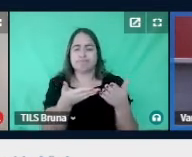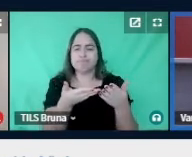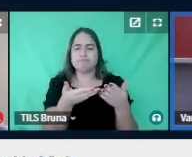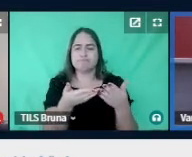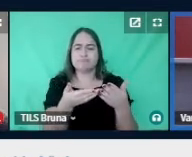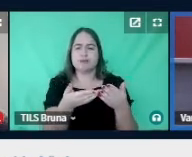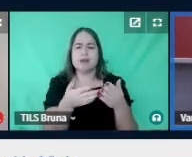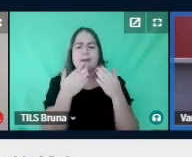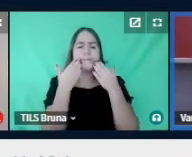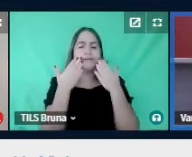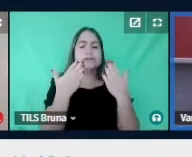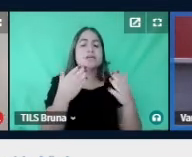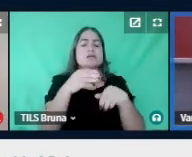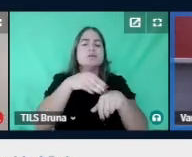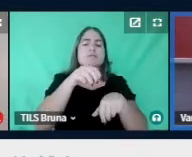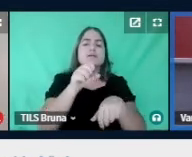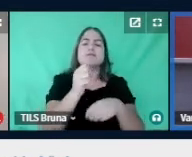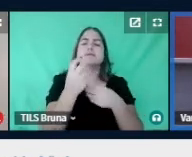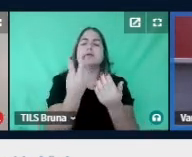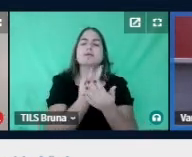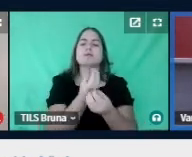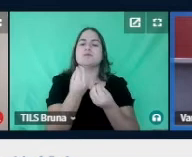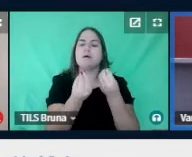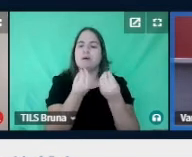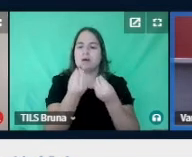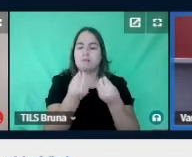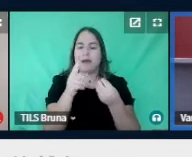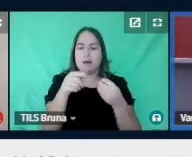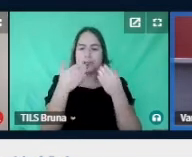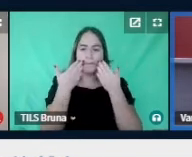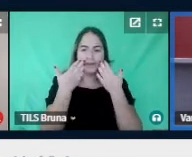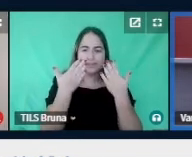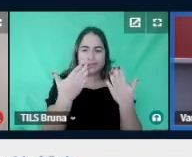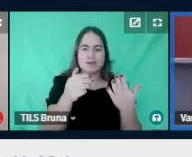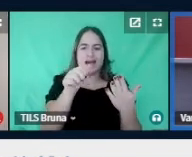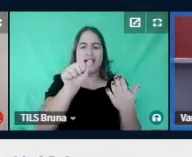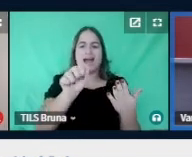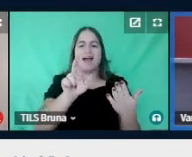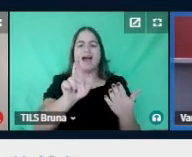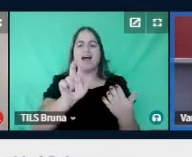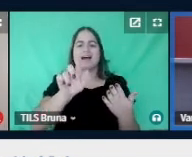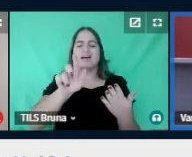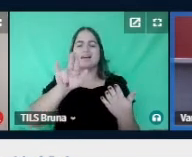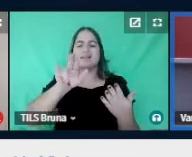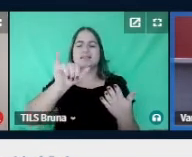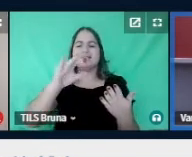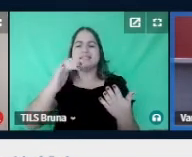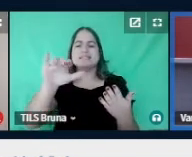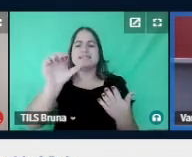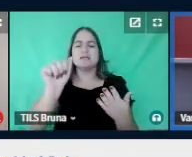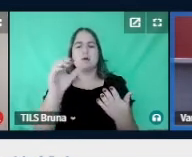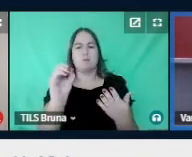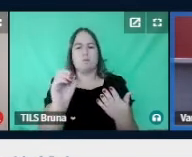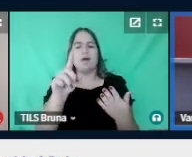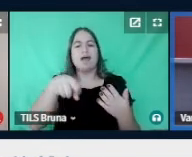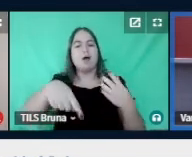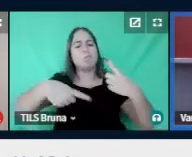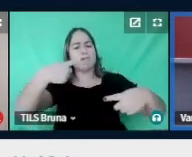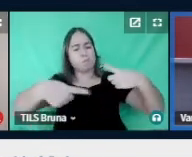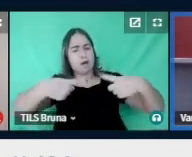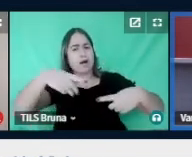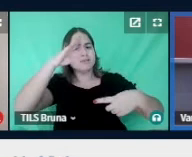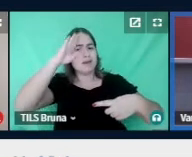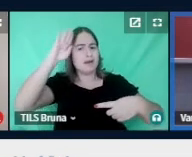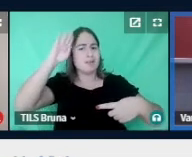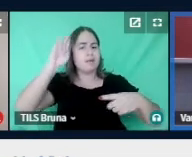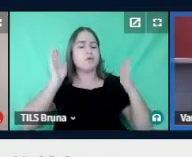A defesa de mestrado, ela vem como uma apresentação e uma admissão, um momento de debate acadêmico, a respeito de